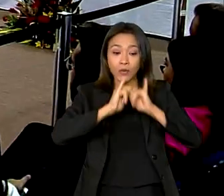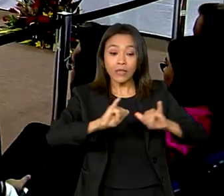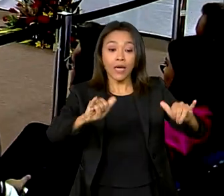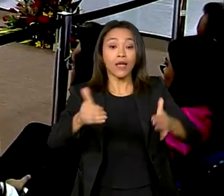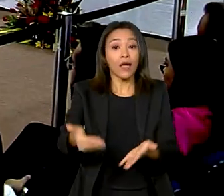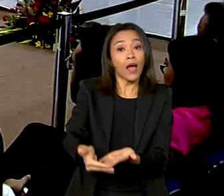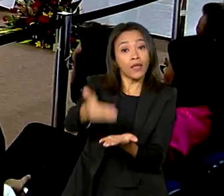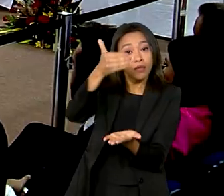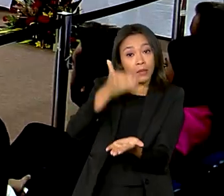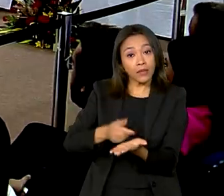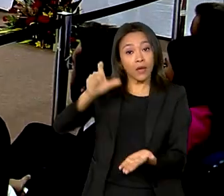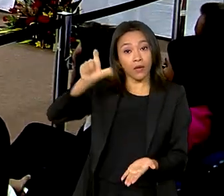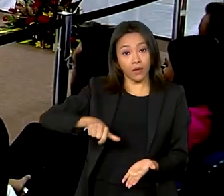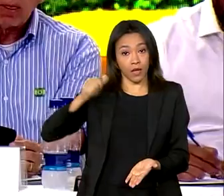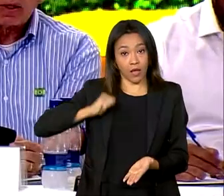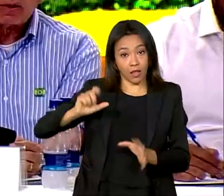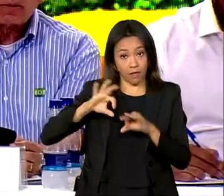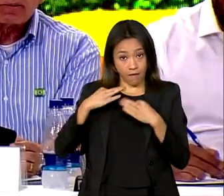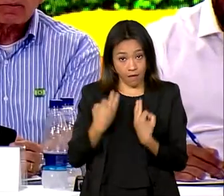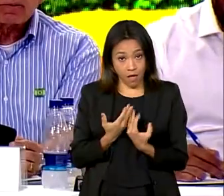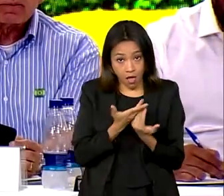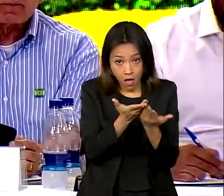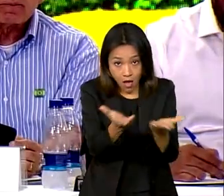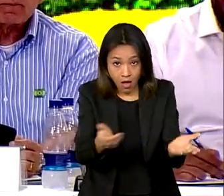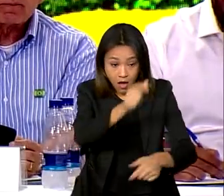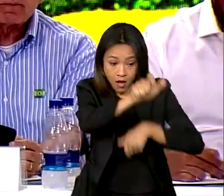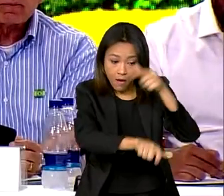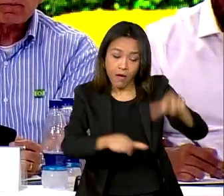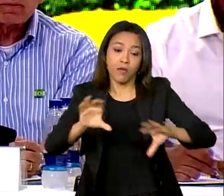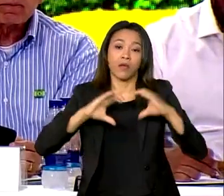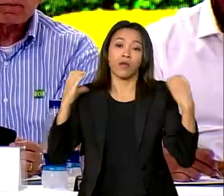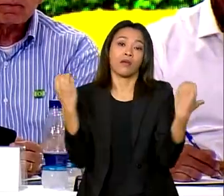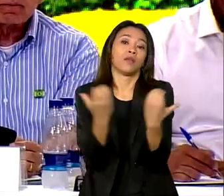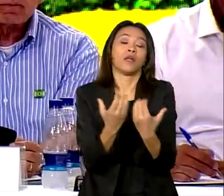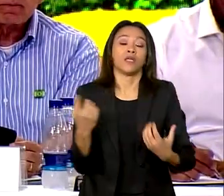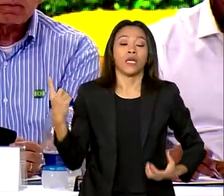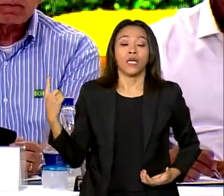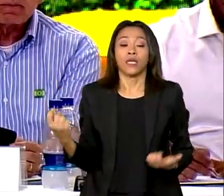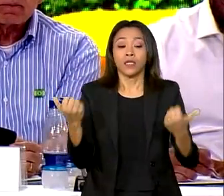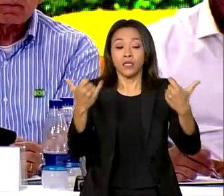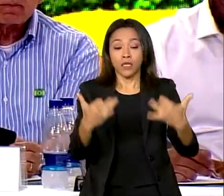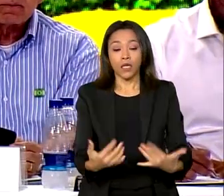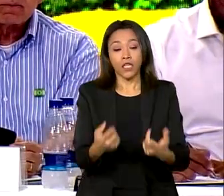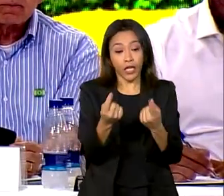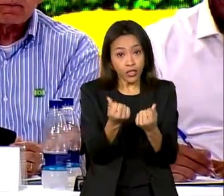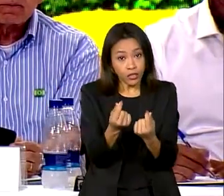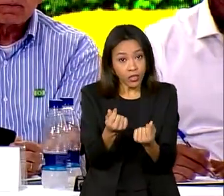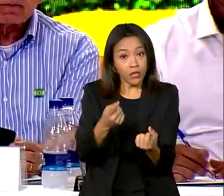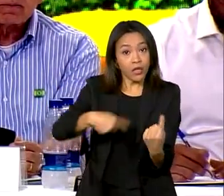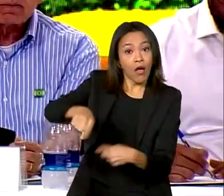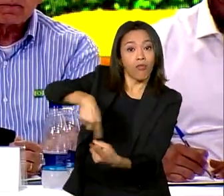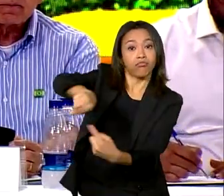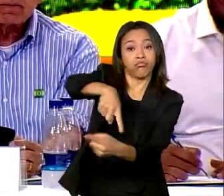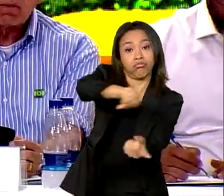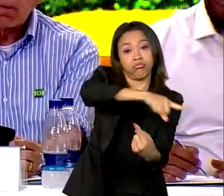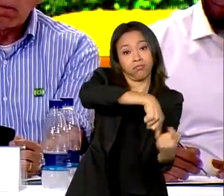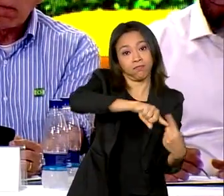Bolsa Família para as comunidades atingidas. é um dinheiro que circula na economia no momento de grande necessidade.